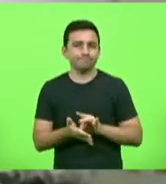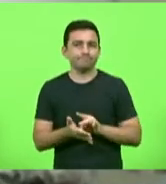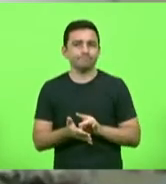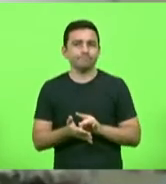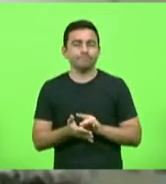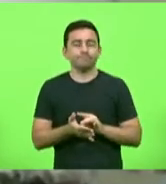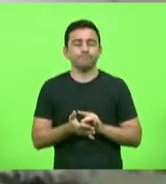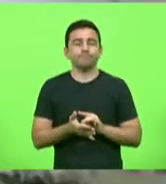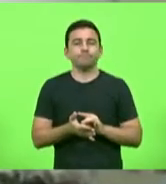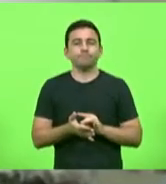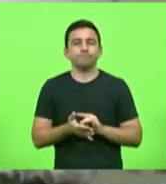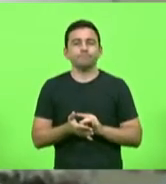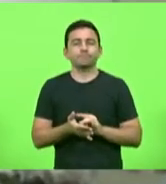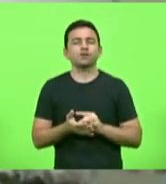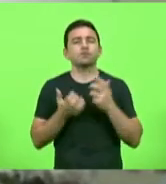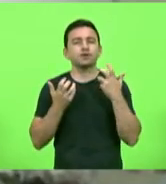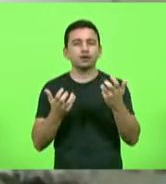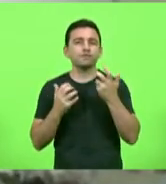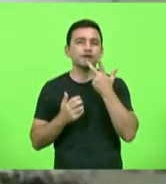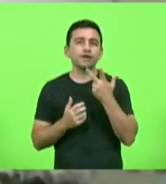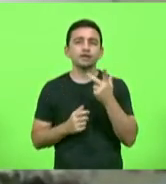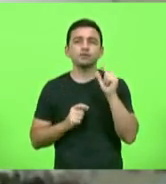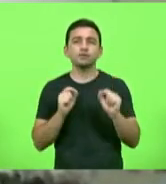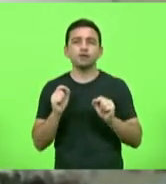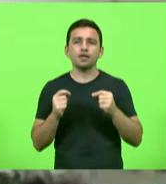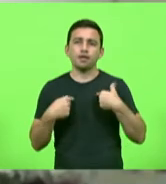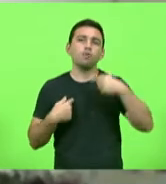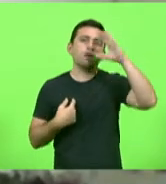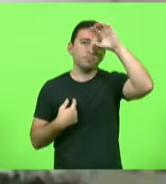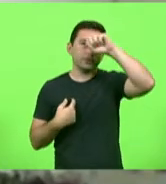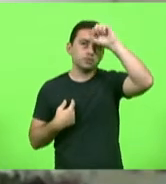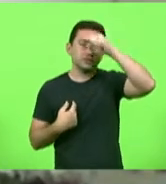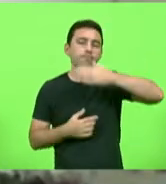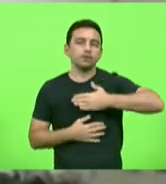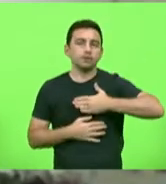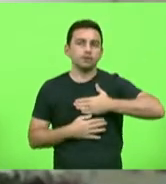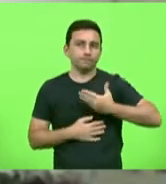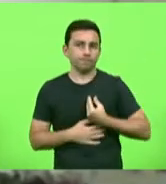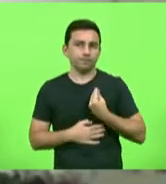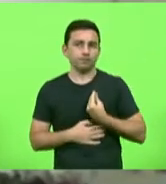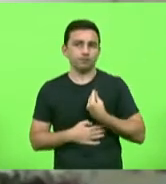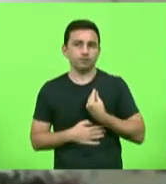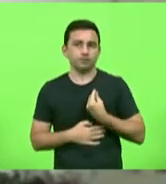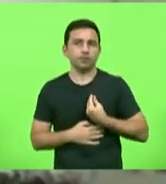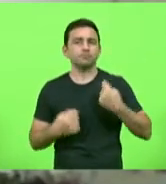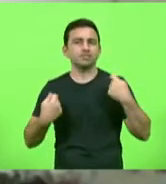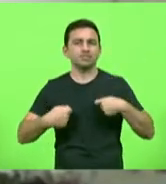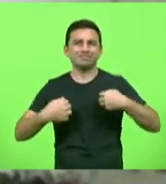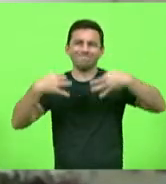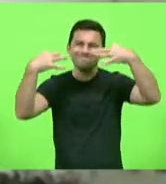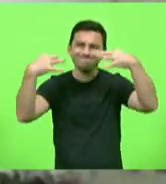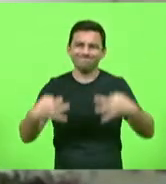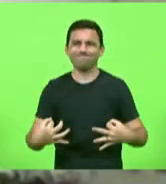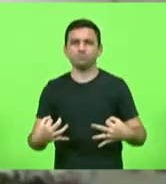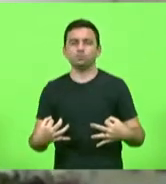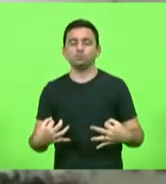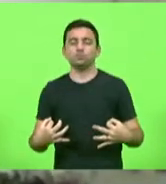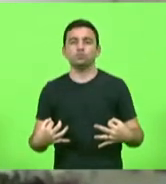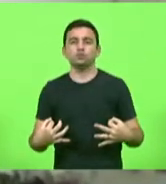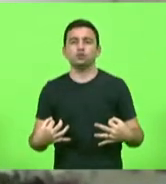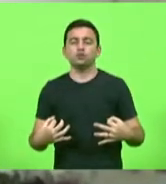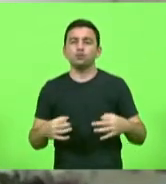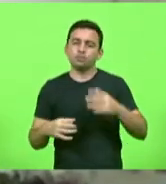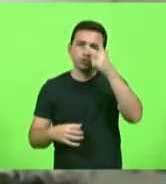quero dizer que a gente precisa eu aprendi isso na minha vida a gente precisa ser justo justo com as